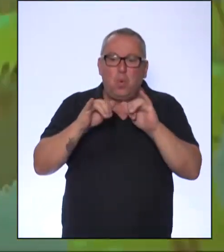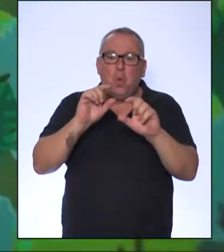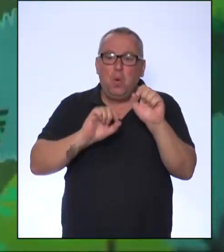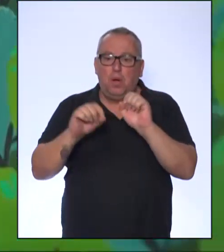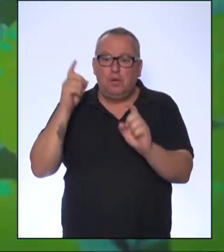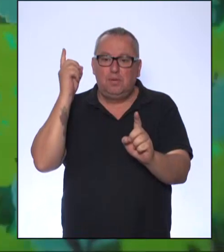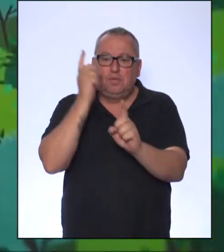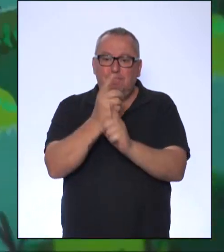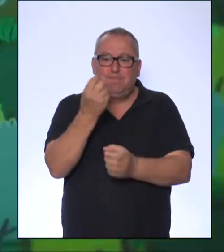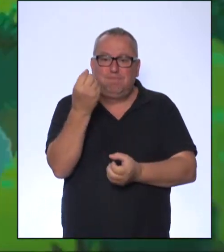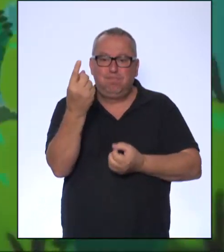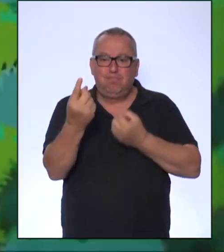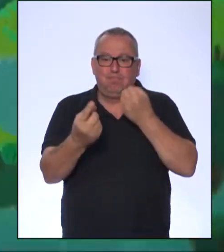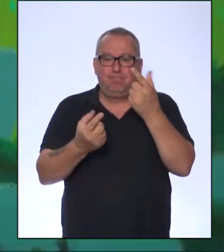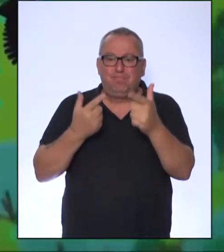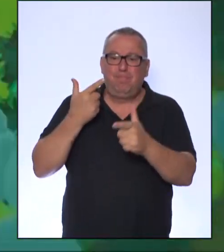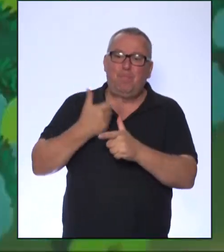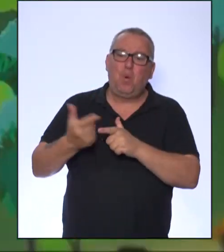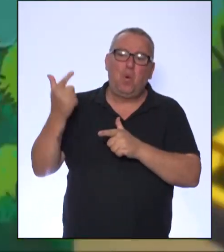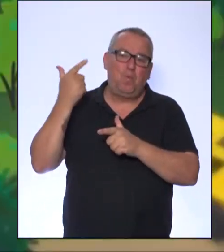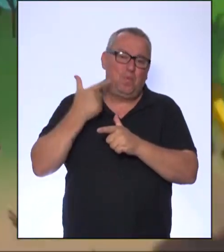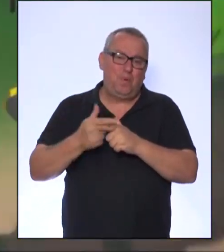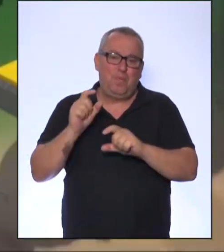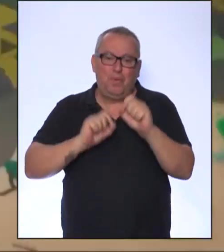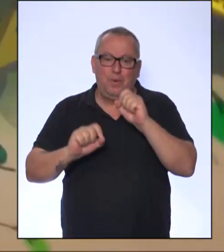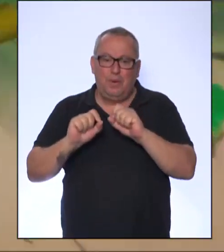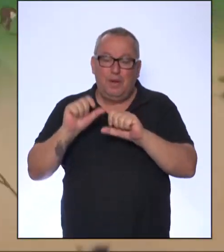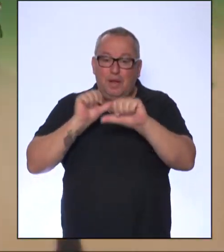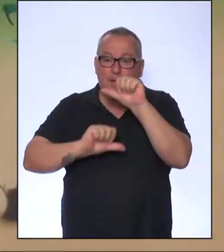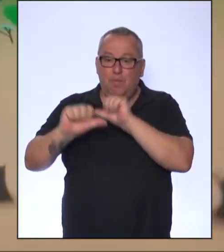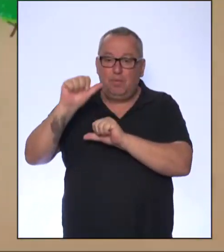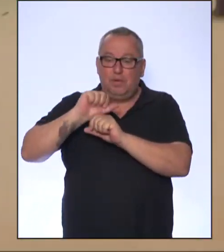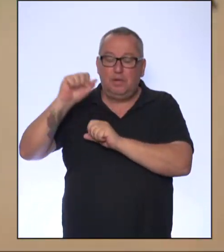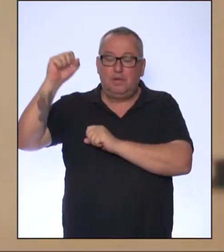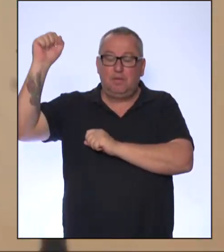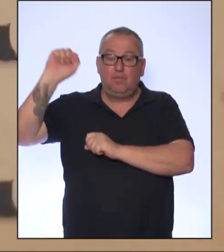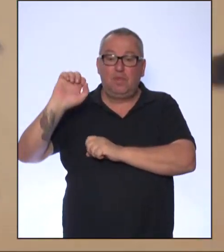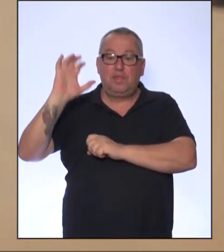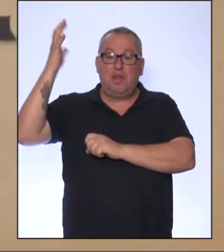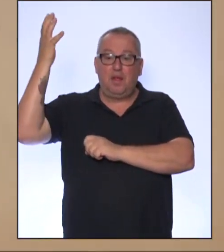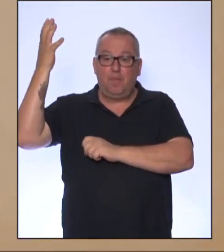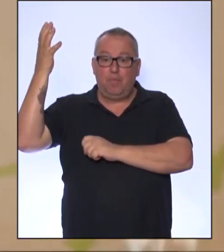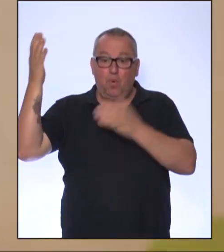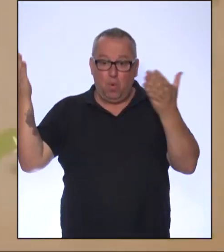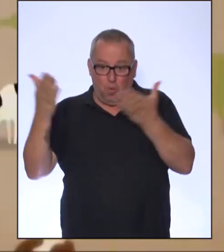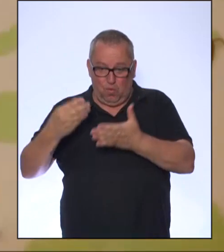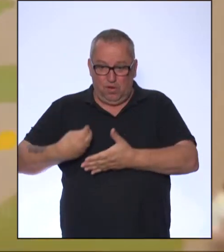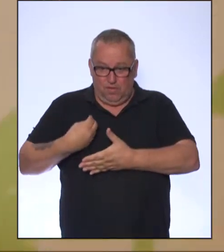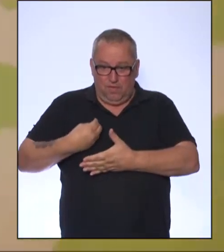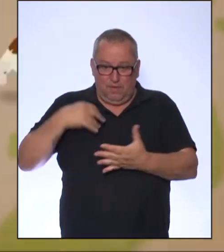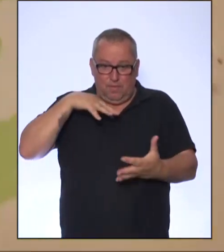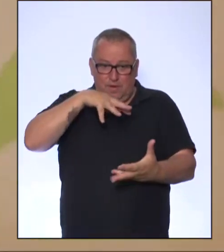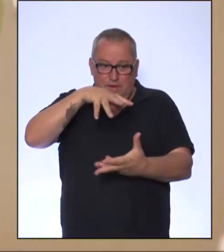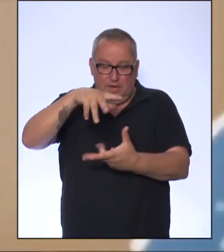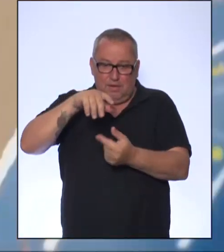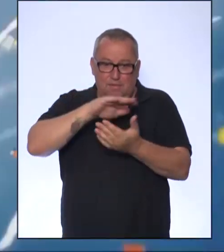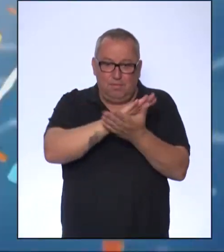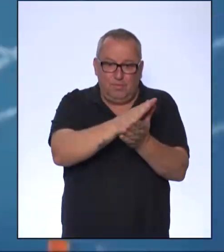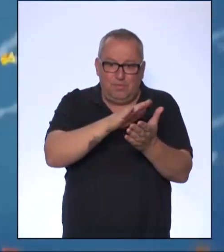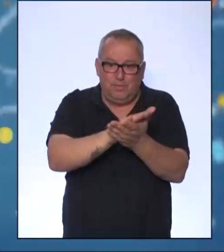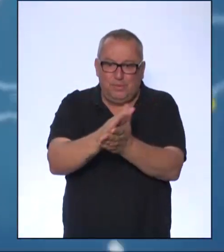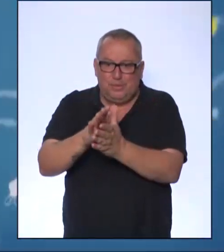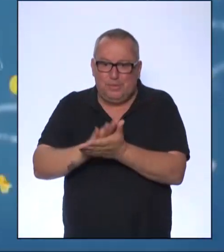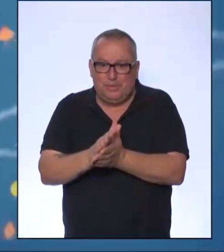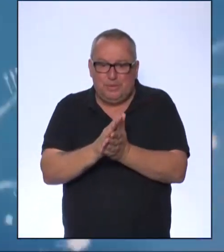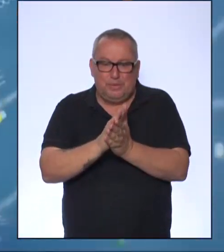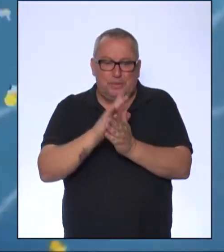alguns problemas no caminho. O primeiro é a mudança climática. O jeito que vivemos na Terra hoje está danificando muitas coisas